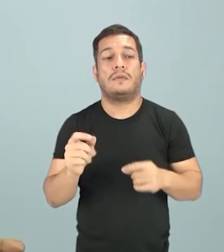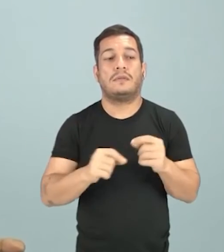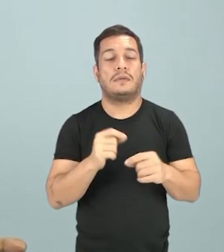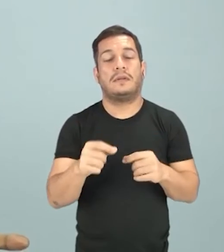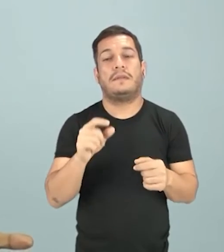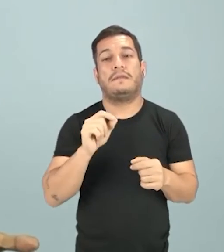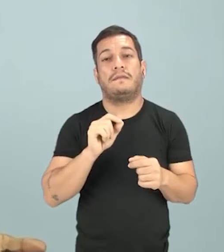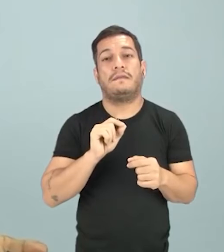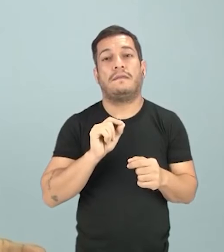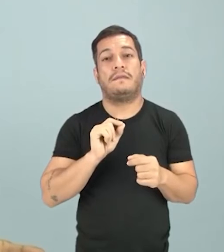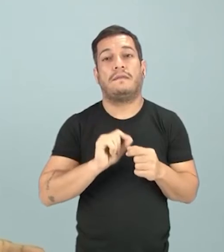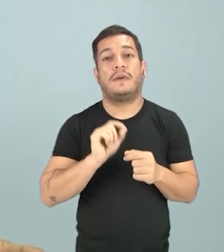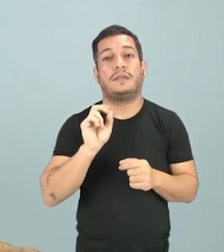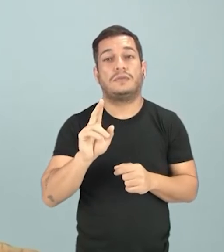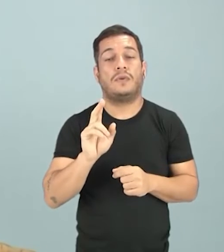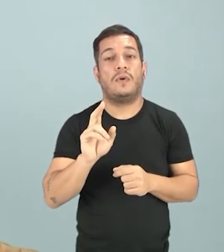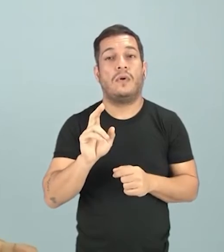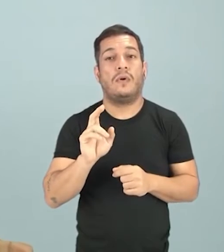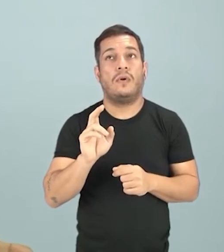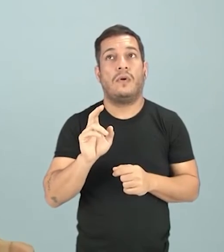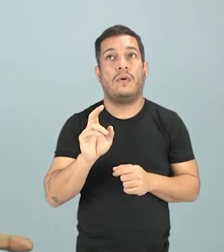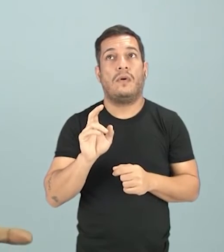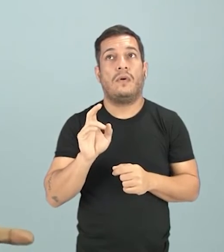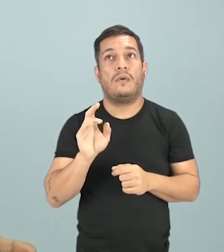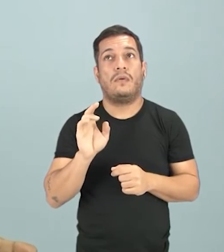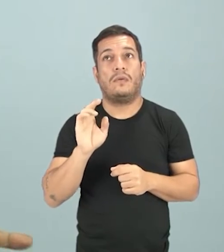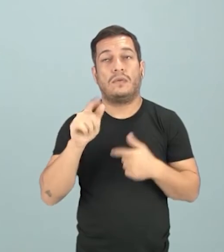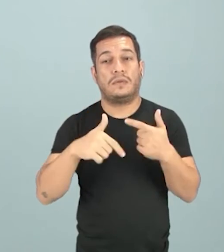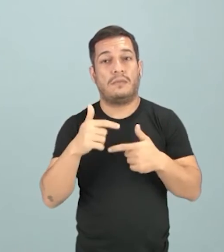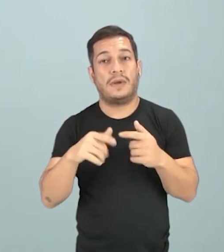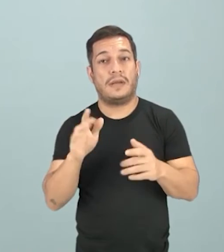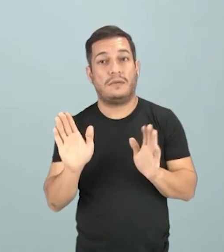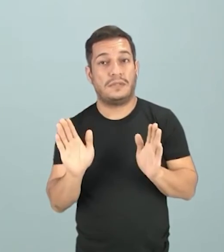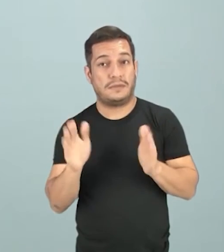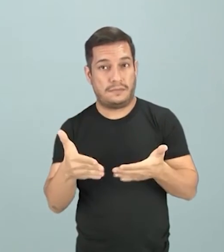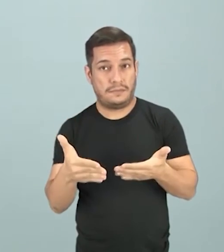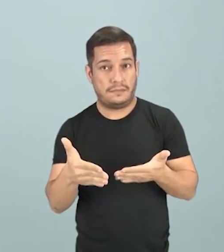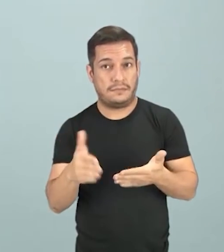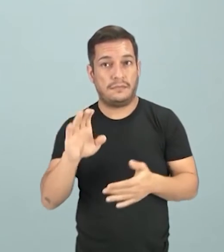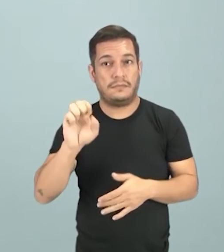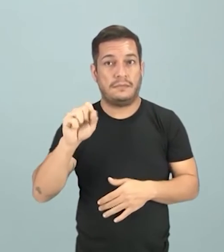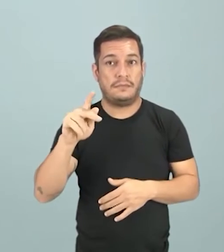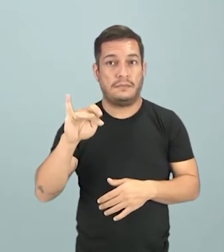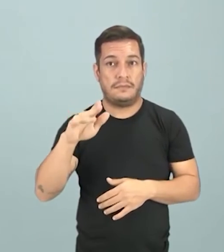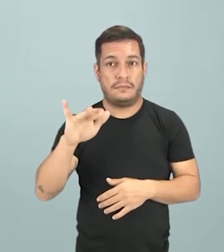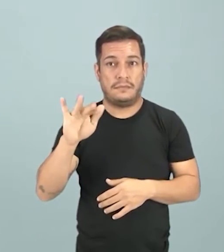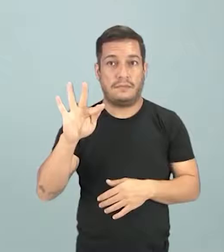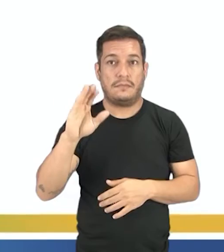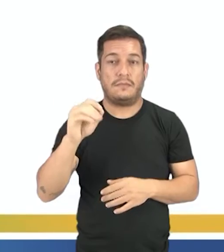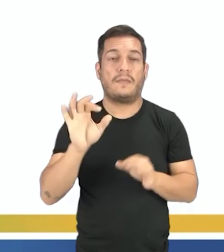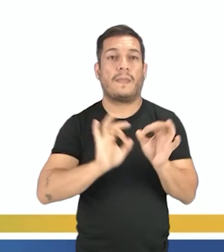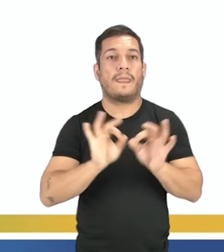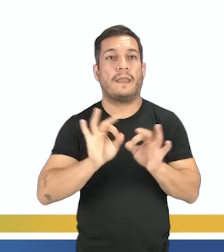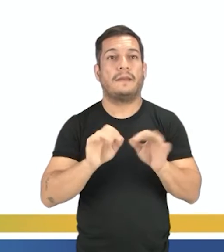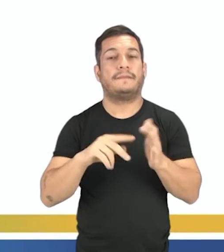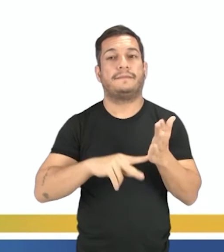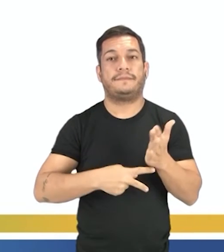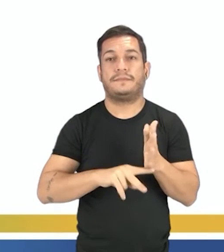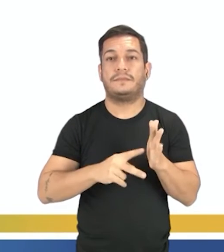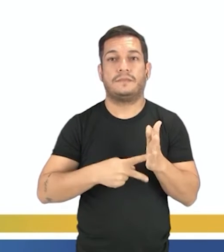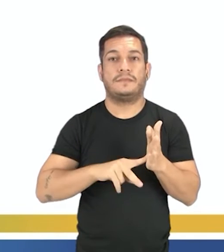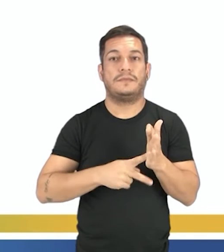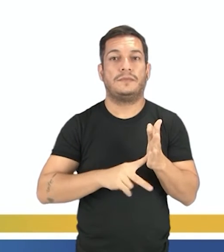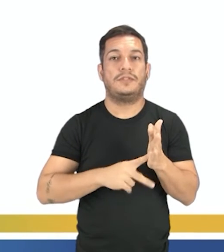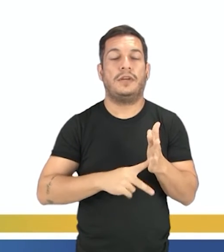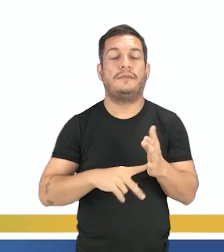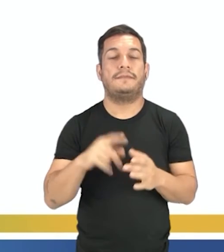passa a fazer só uma parte do trabalho. Um trabalho especializado. Organização em sindicatos e